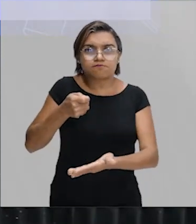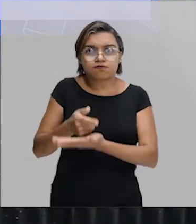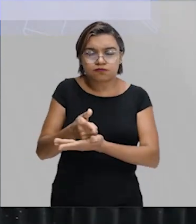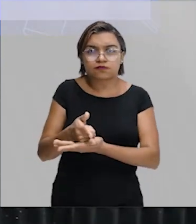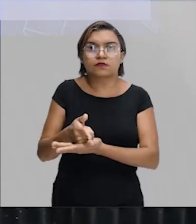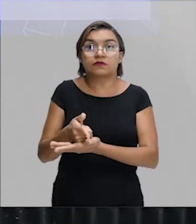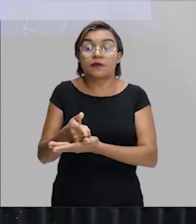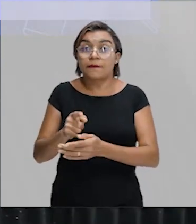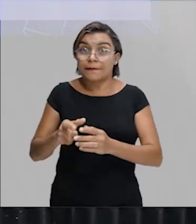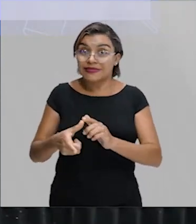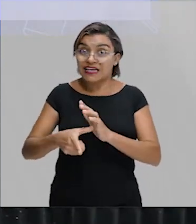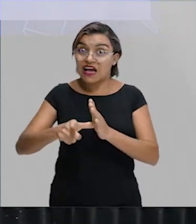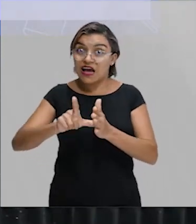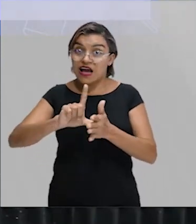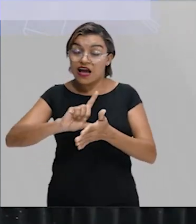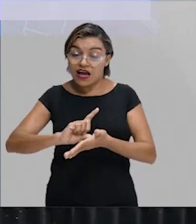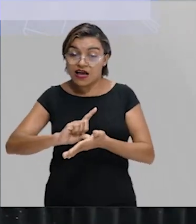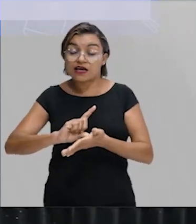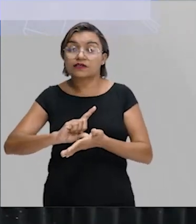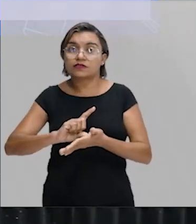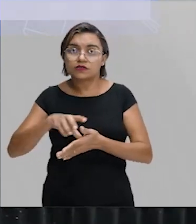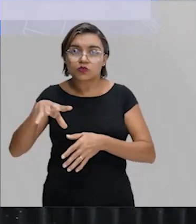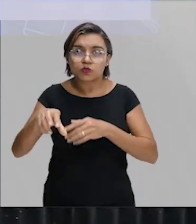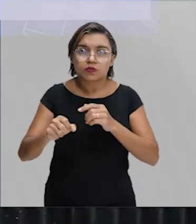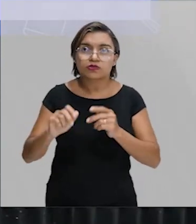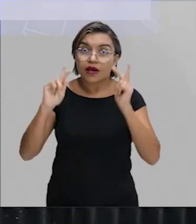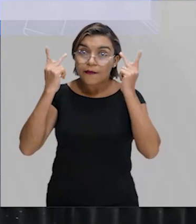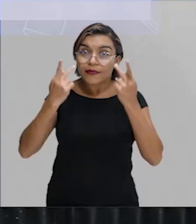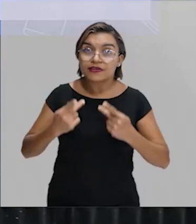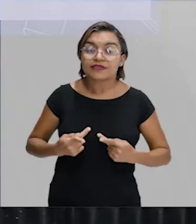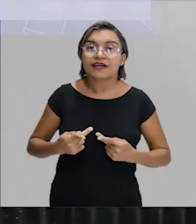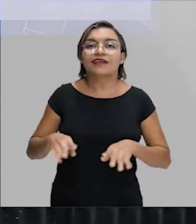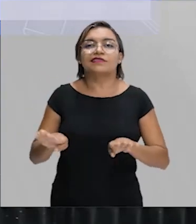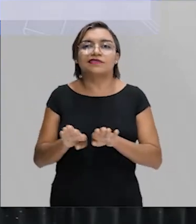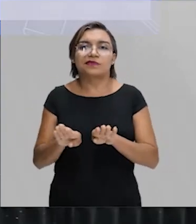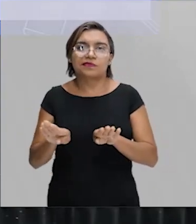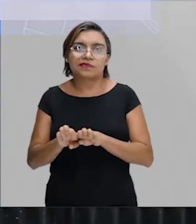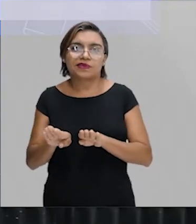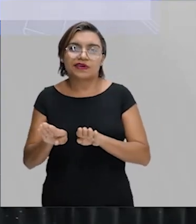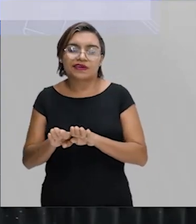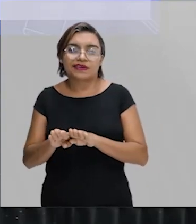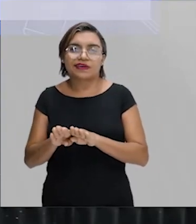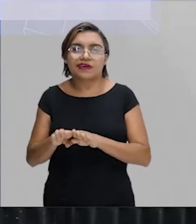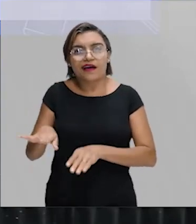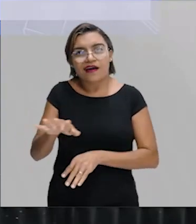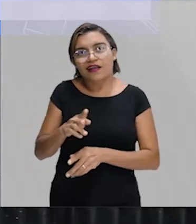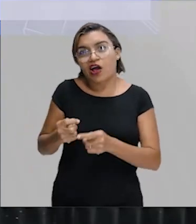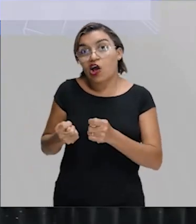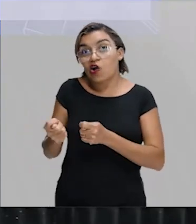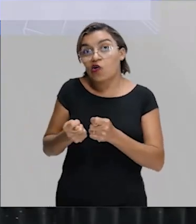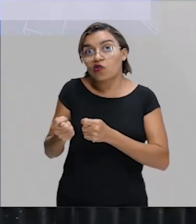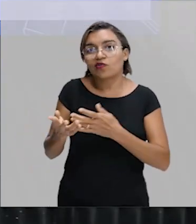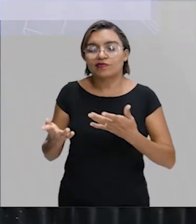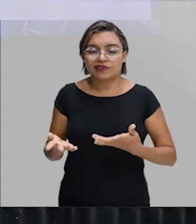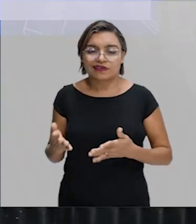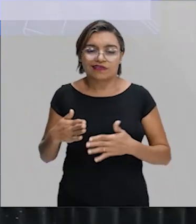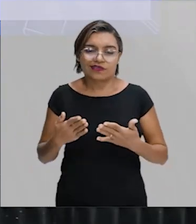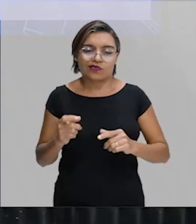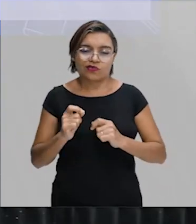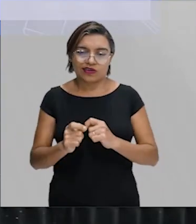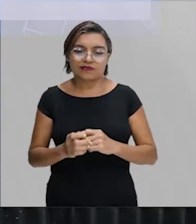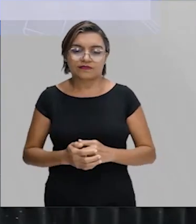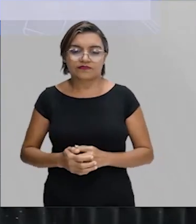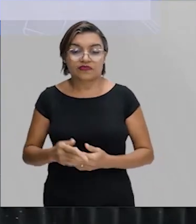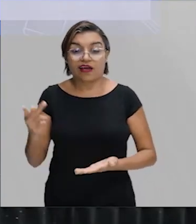vacina, mas antes de ser uma busca humanitária, é também uma questão econômica, galera. Então, isso aqui